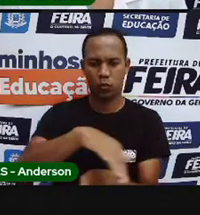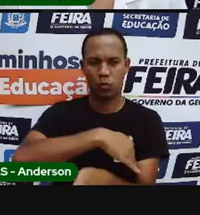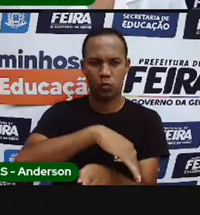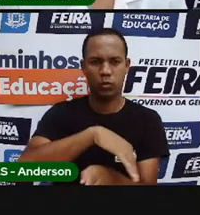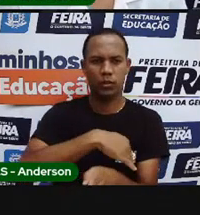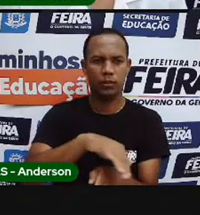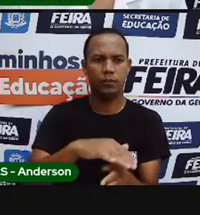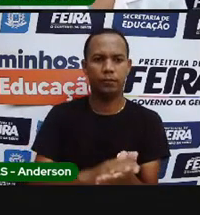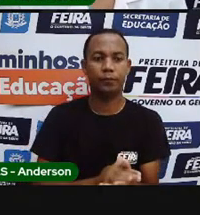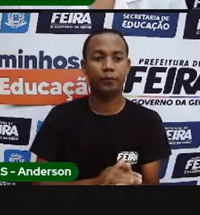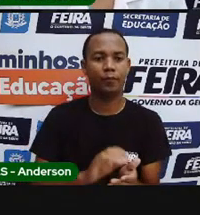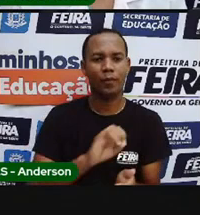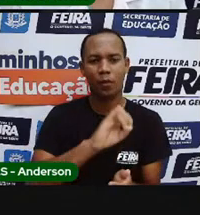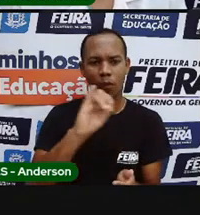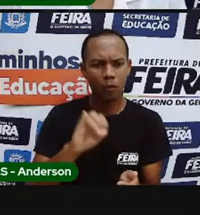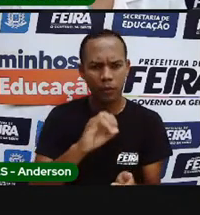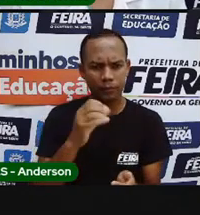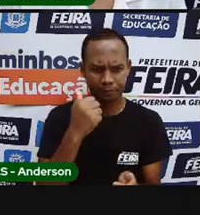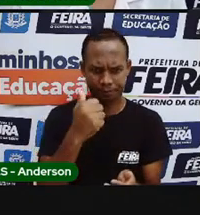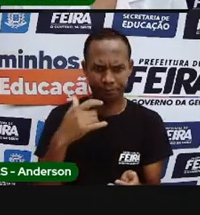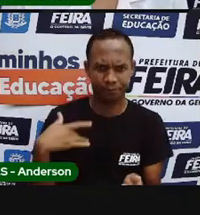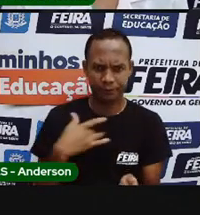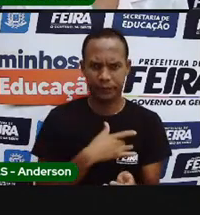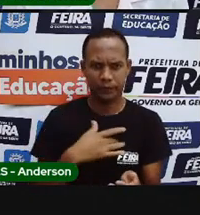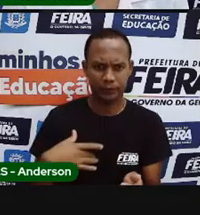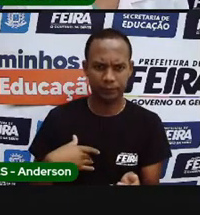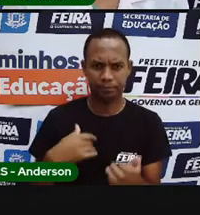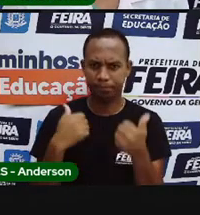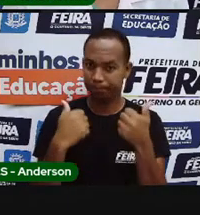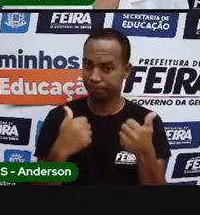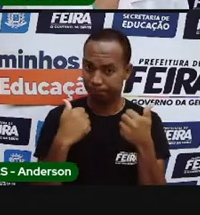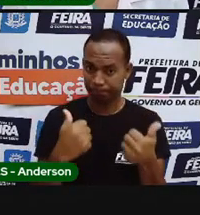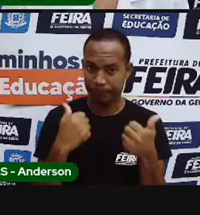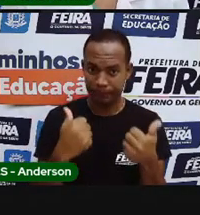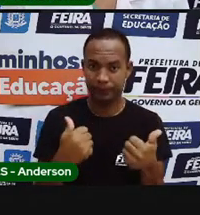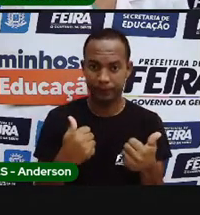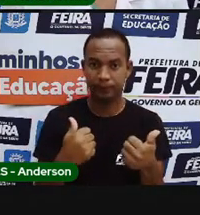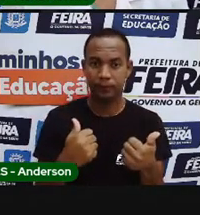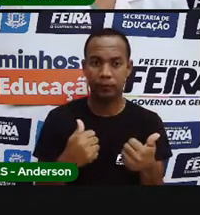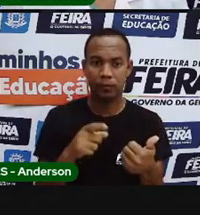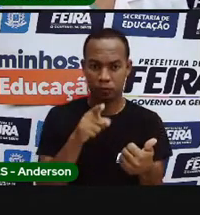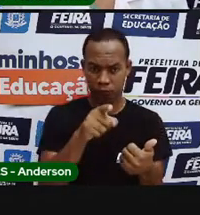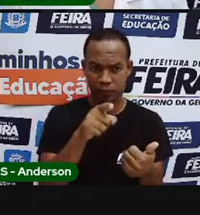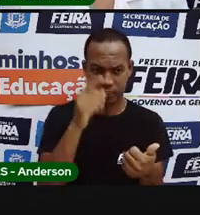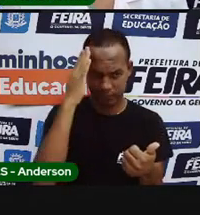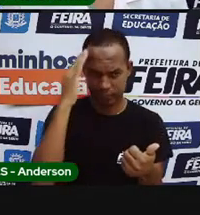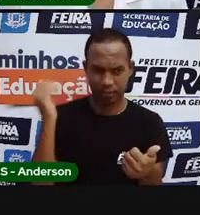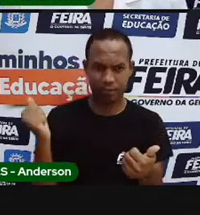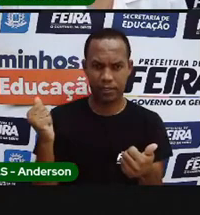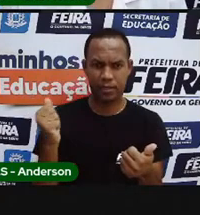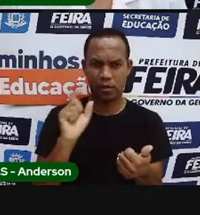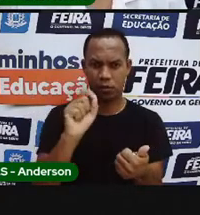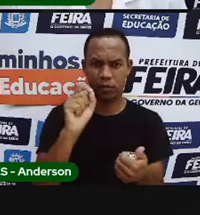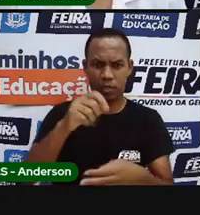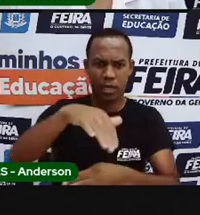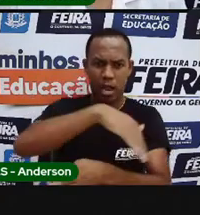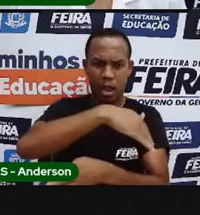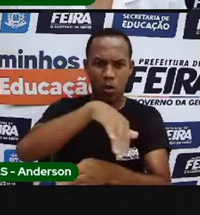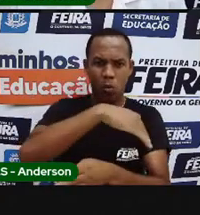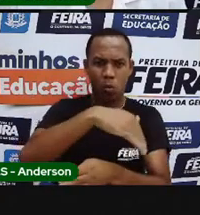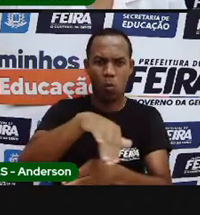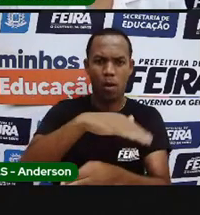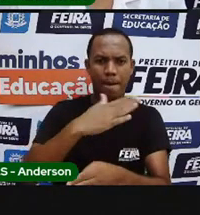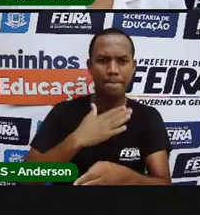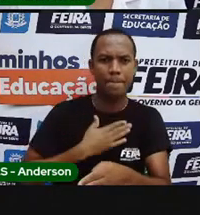Olá, galerinha. Vai tudo bem? E aí, tudo bem com vocês? Você sabia que a rua pertence a